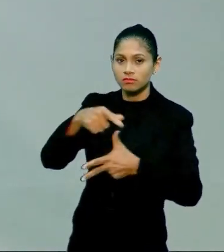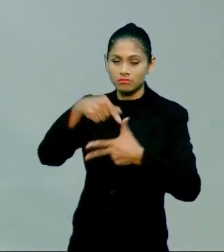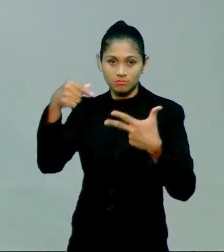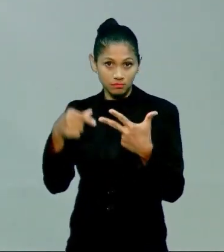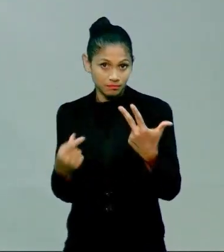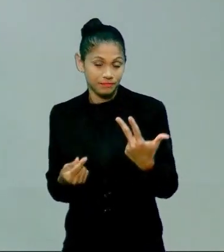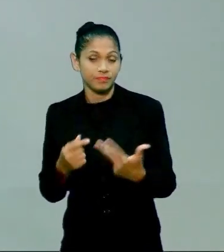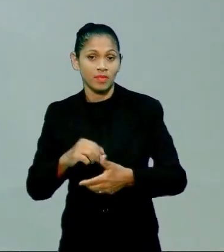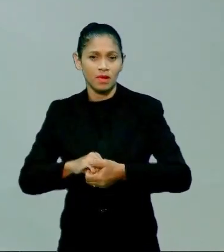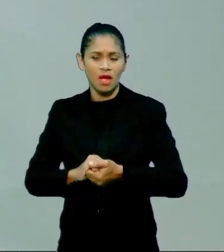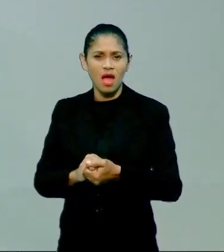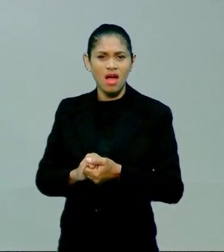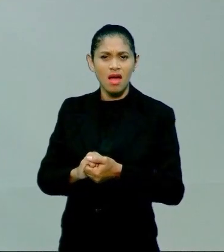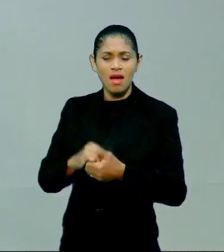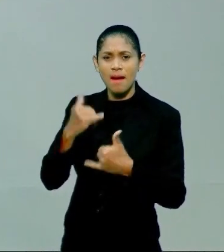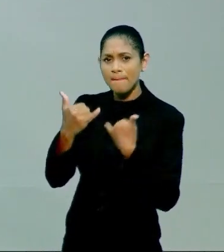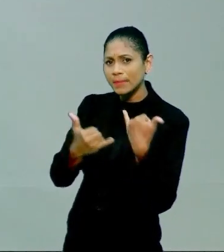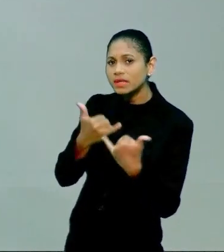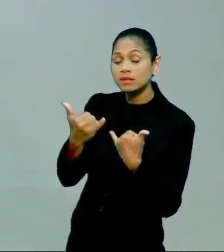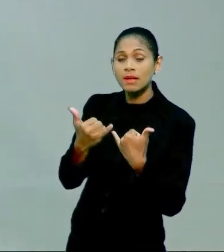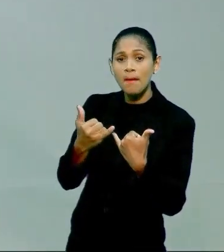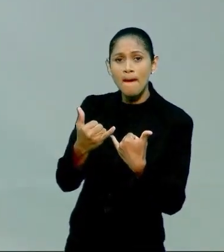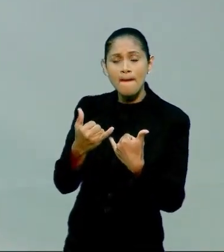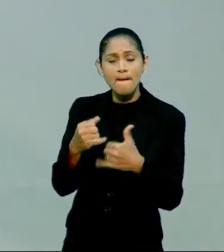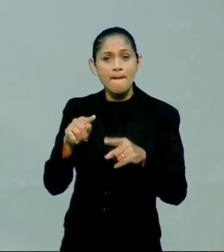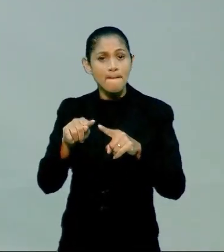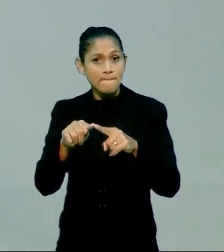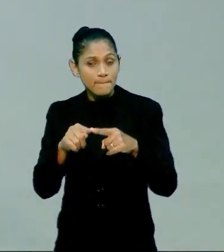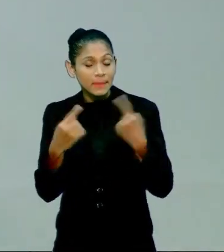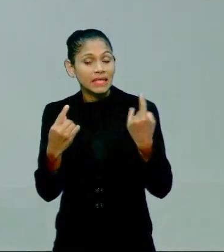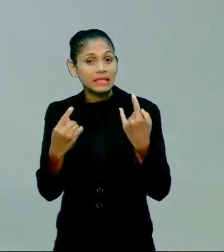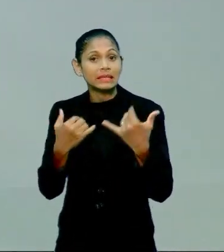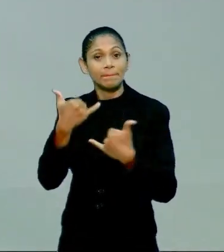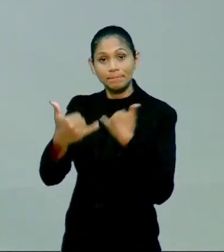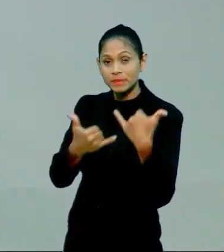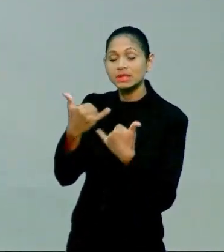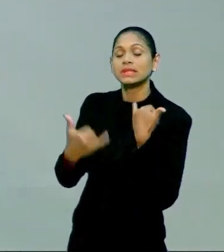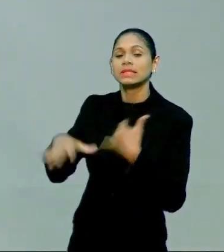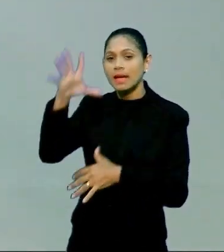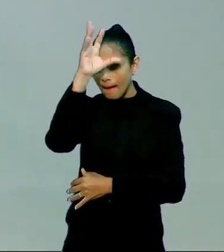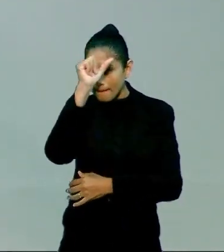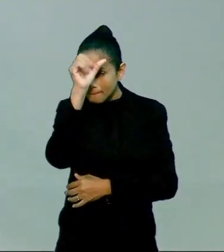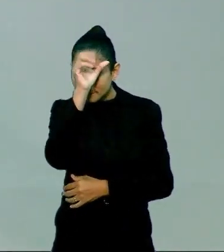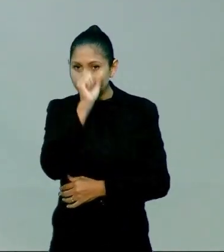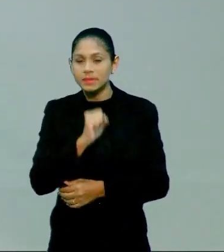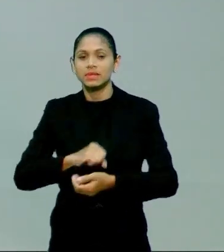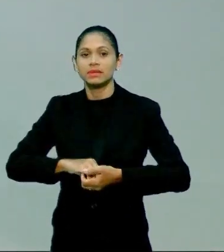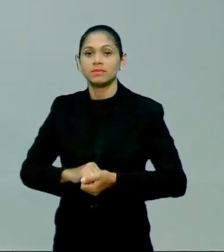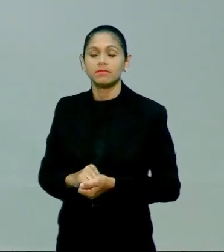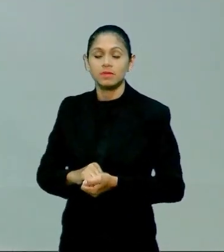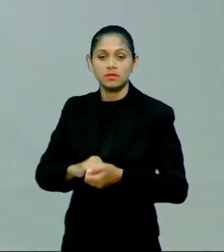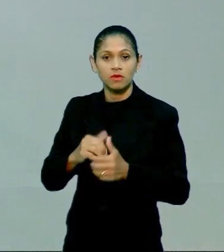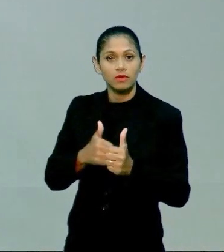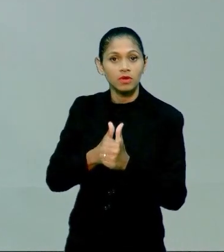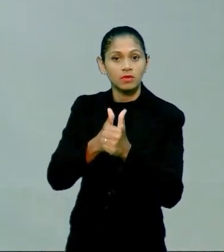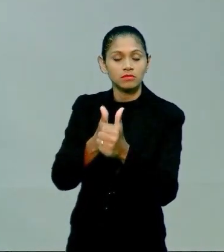pensa que é uma grande brincadeira, mas sabia que é brincando que se aprende? É aprendendo que se brinca e assim vai se fazendo? Então a gente vai aqui